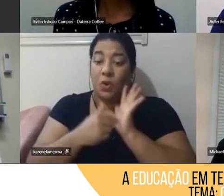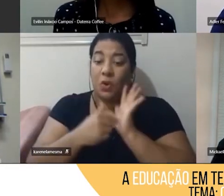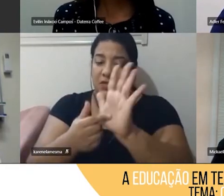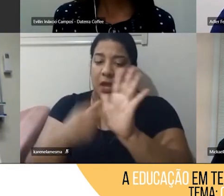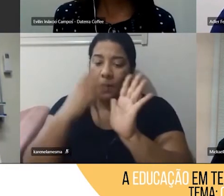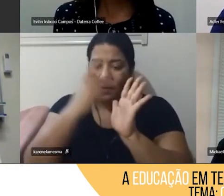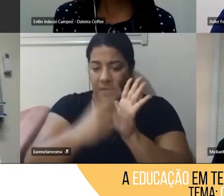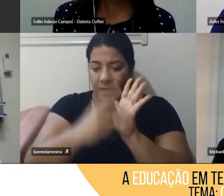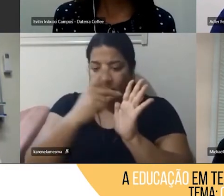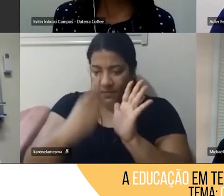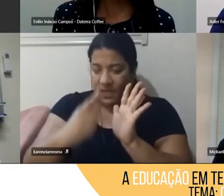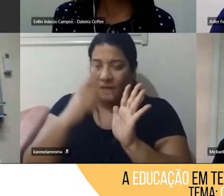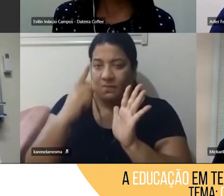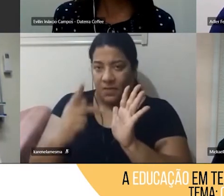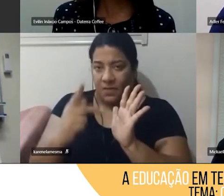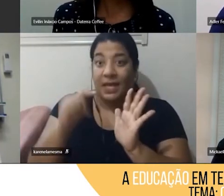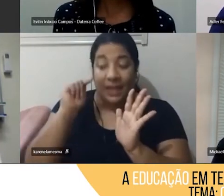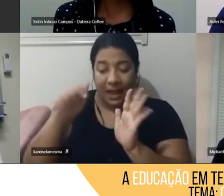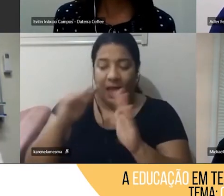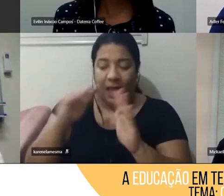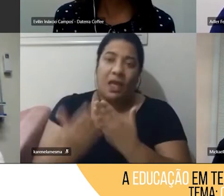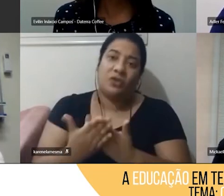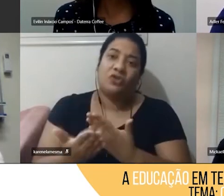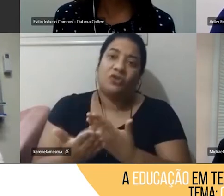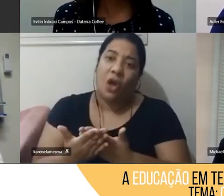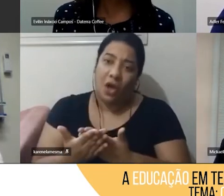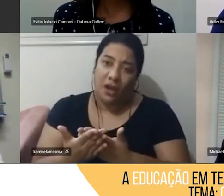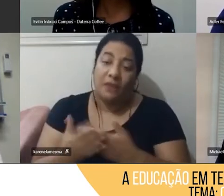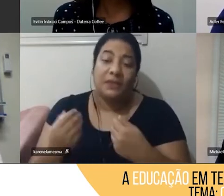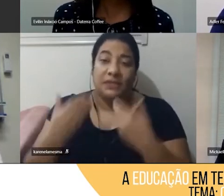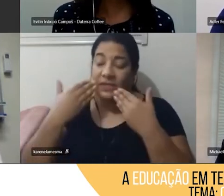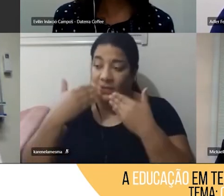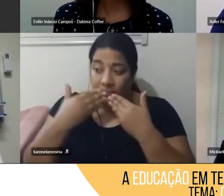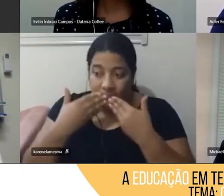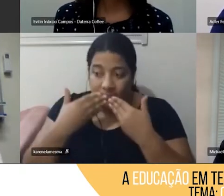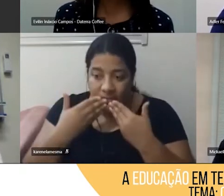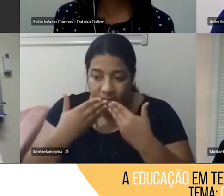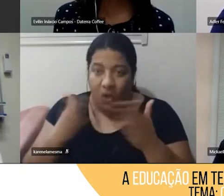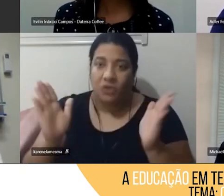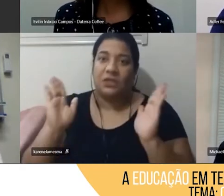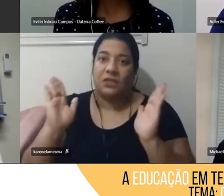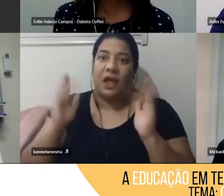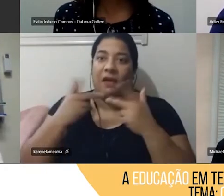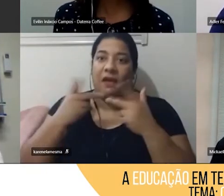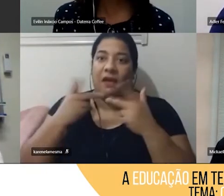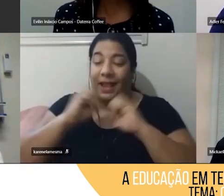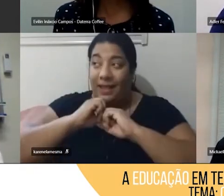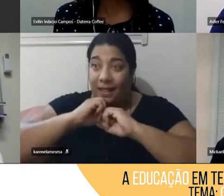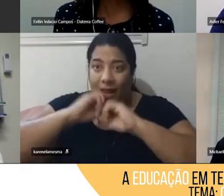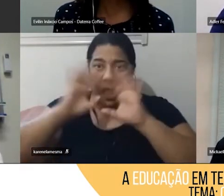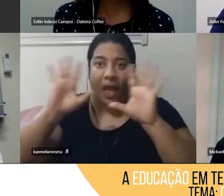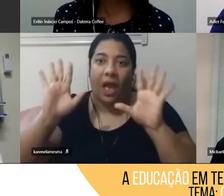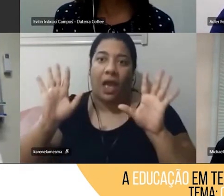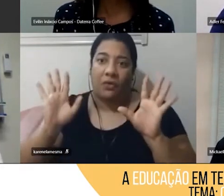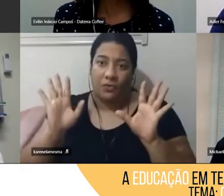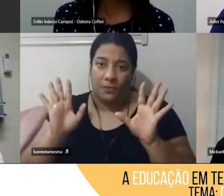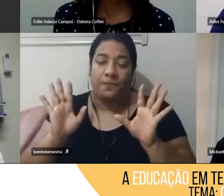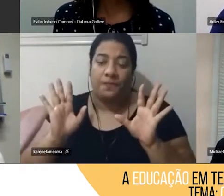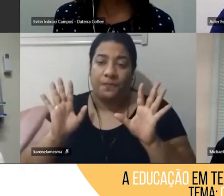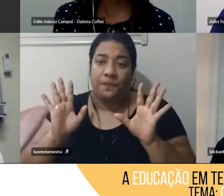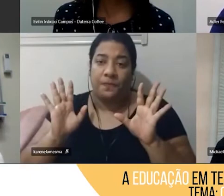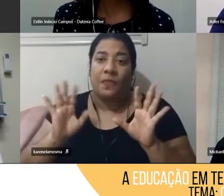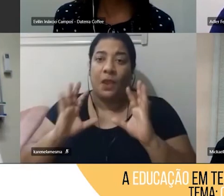como é que a gente traz isso e deixa isso transparente para a comunidade, para todos os alunos, a comunidade,